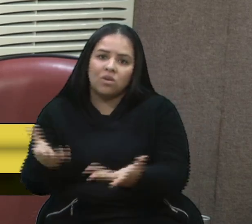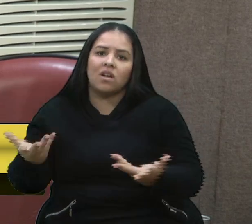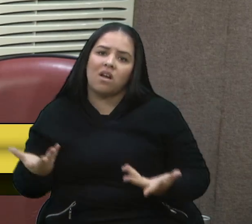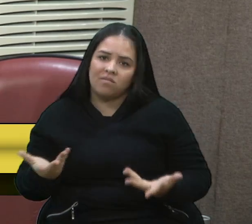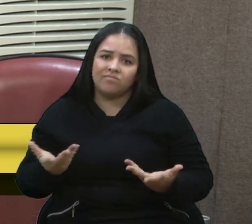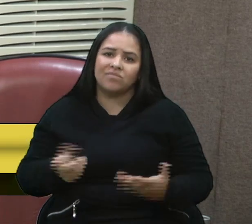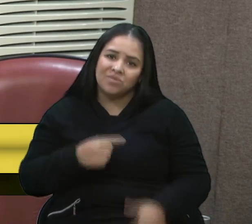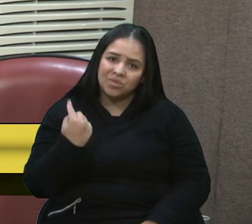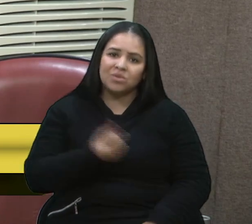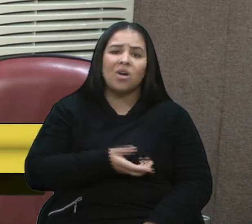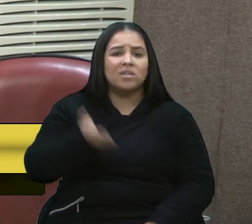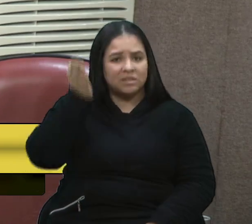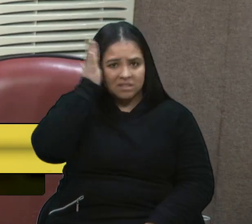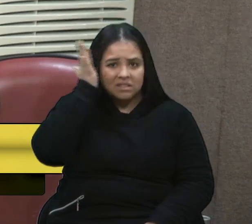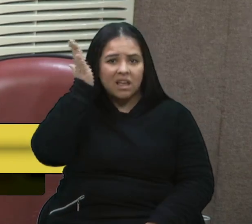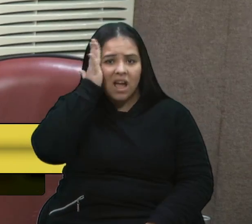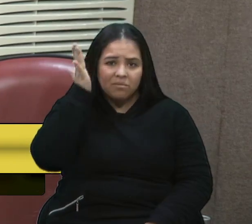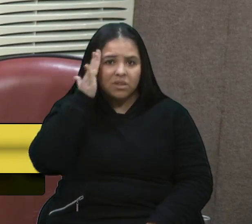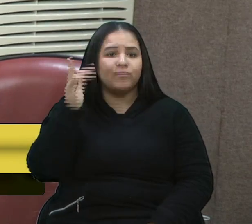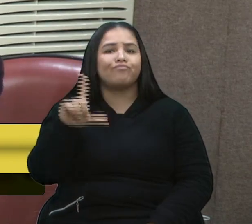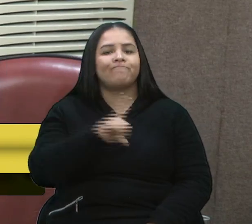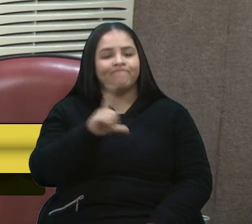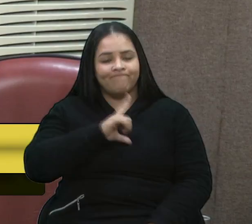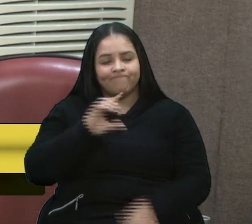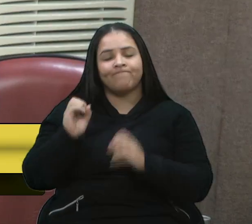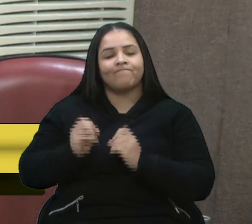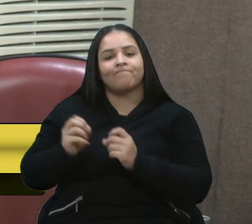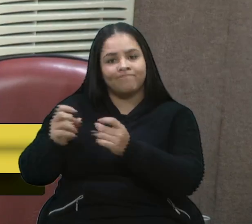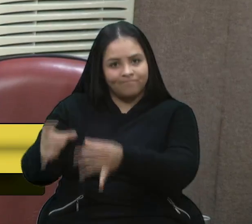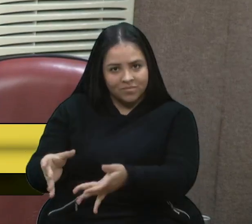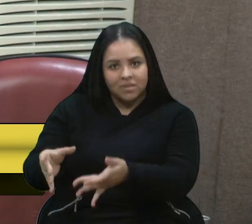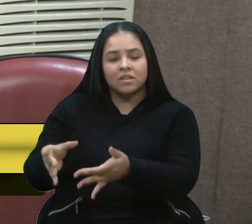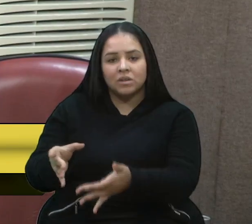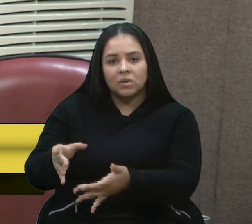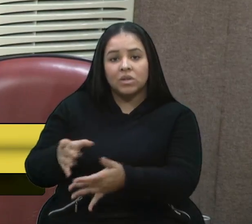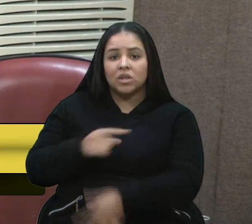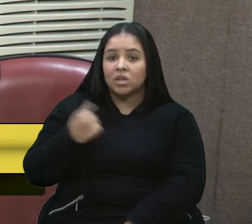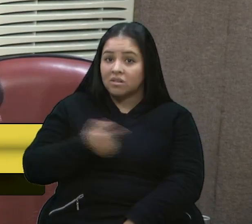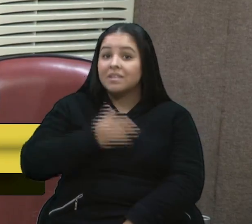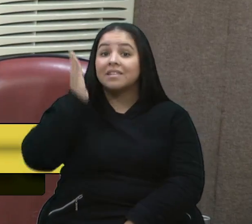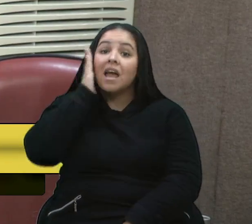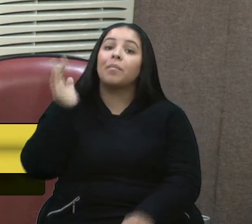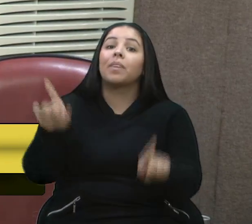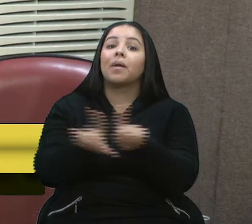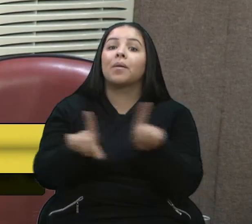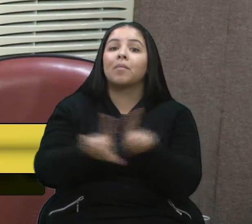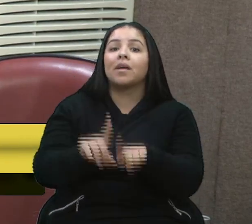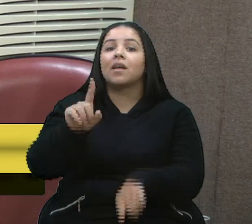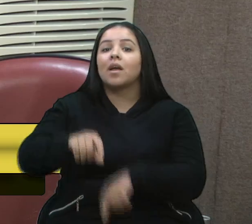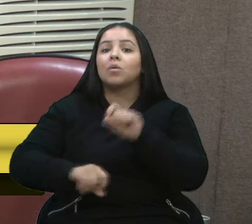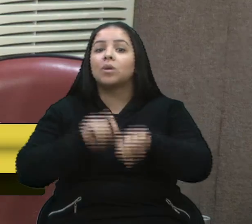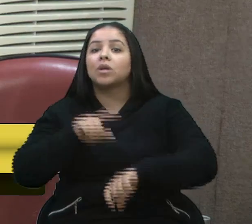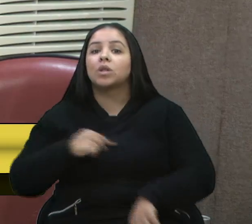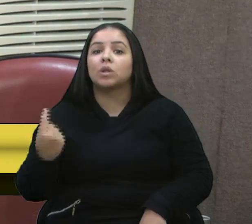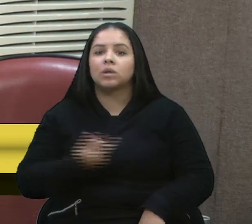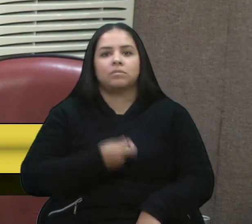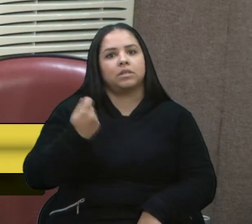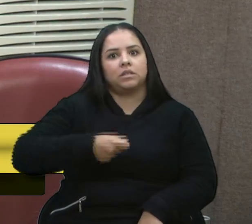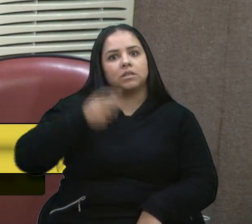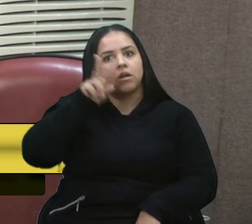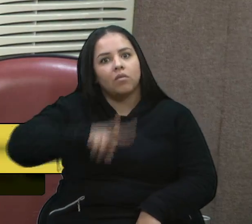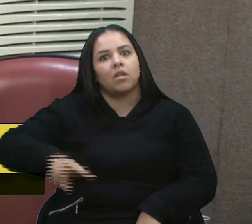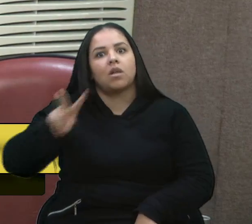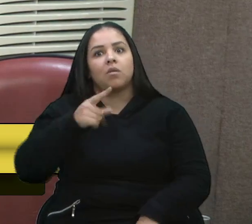que o abandono de animais é algo existente. E a gente sabe que isso também é uma questão que nós devemos olhar. E muitas vezes